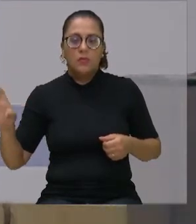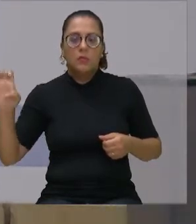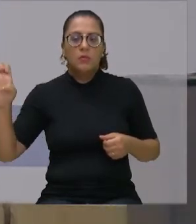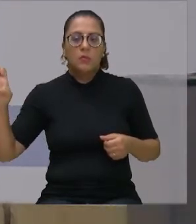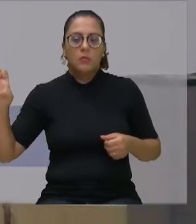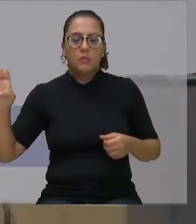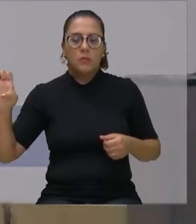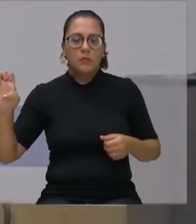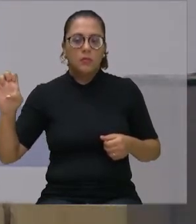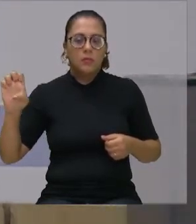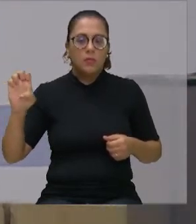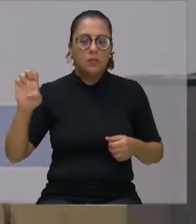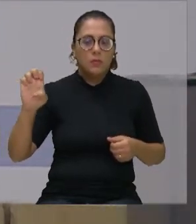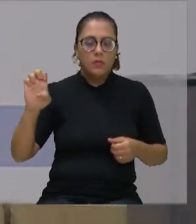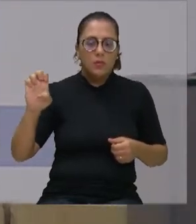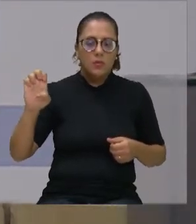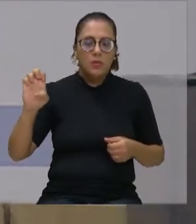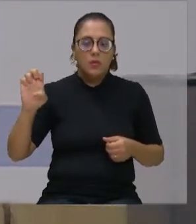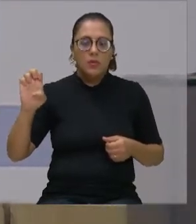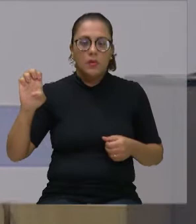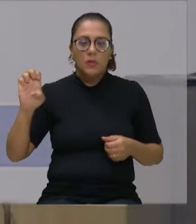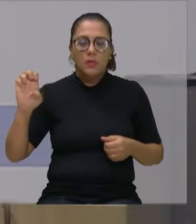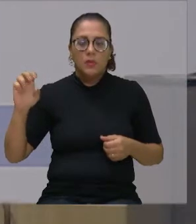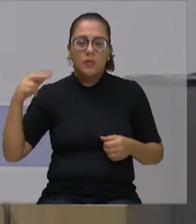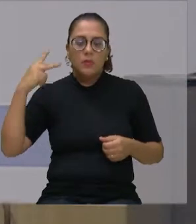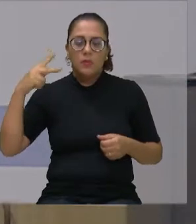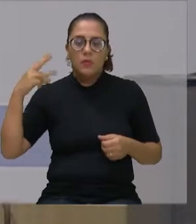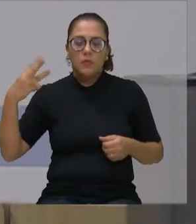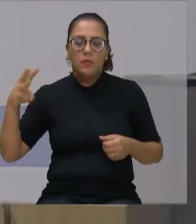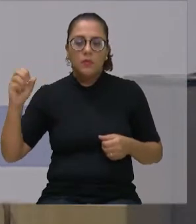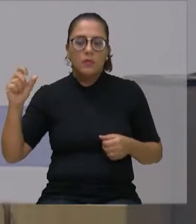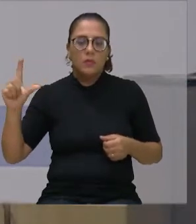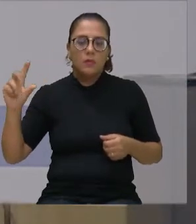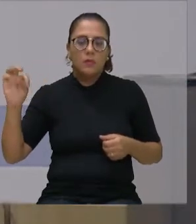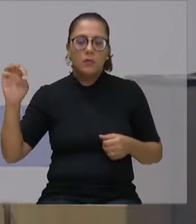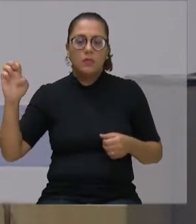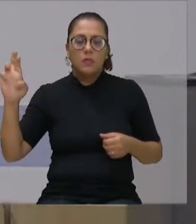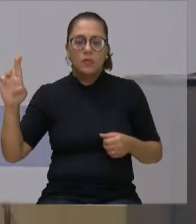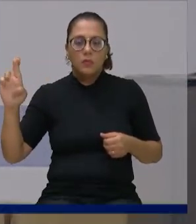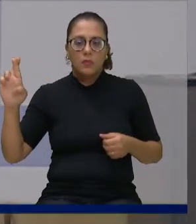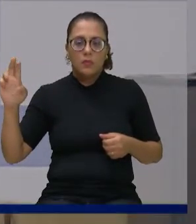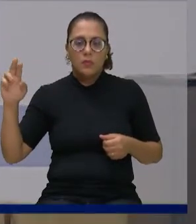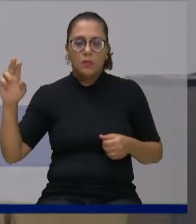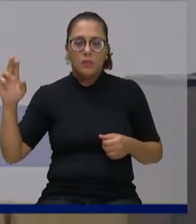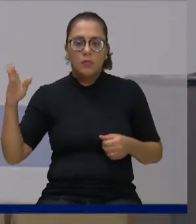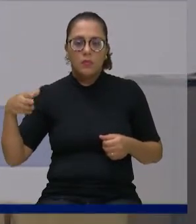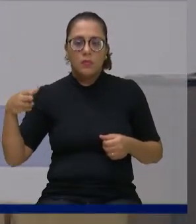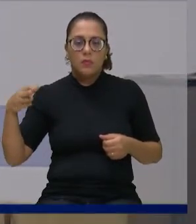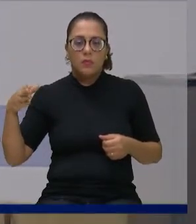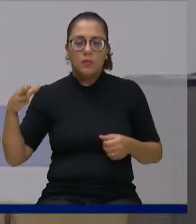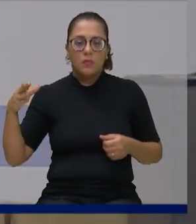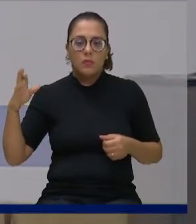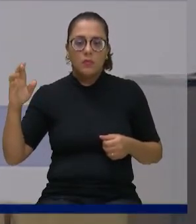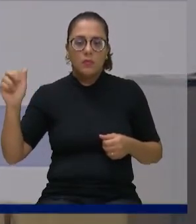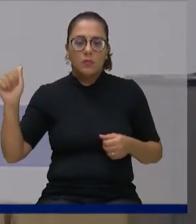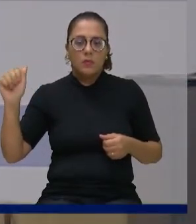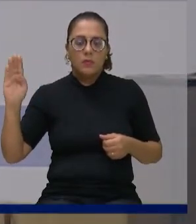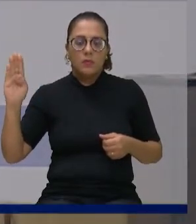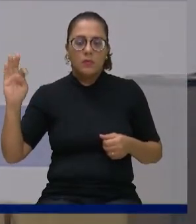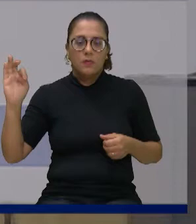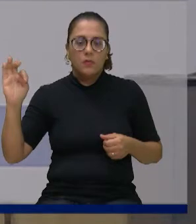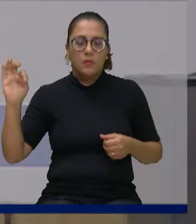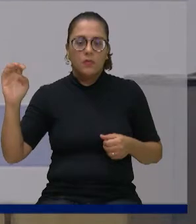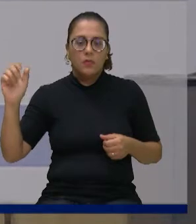vereador Walter Hayashi, vereador Rafael Pascucci, vereadora Amélia Naomi,